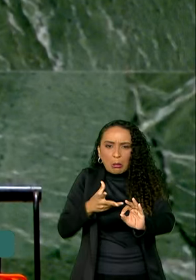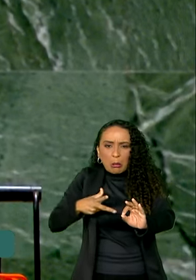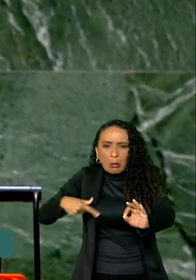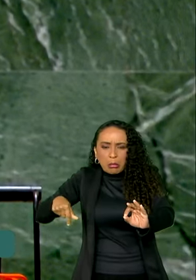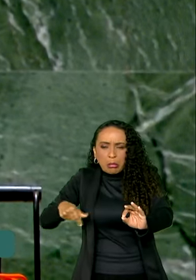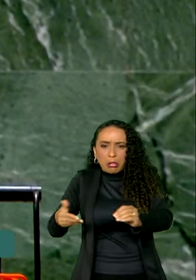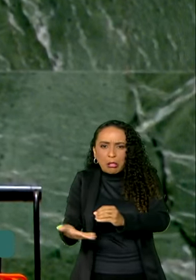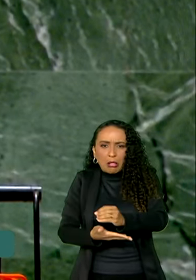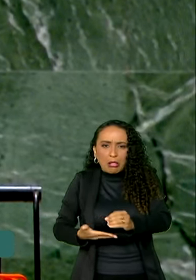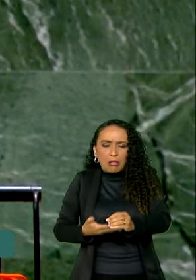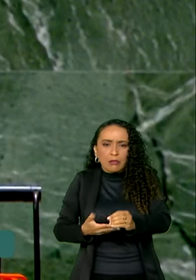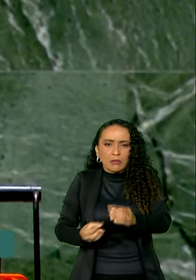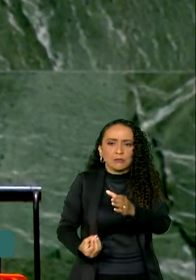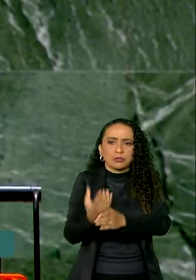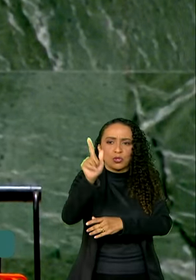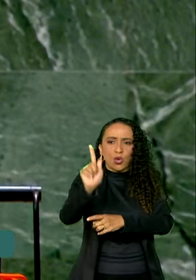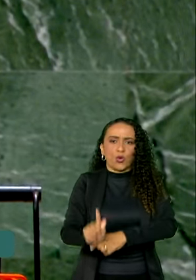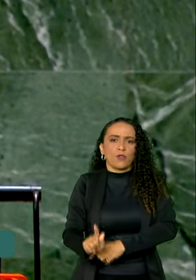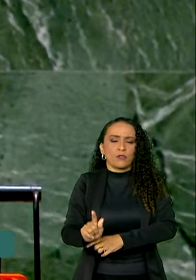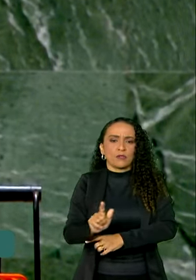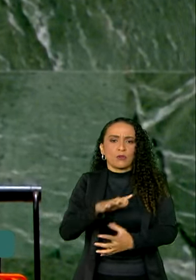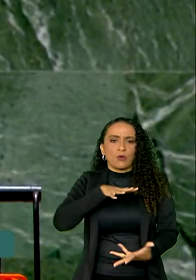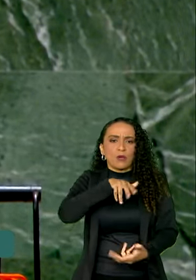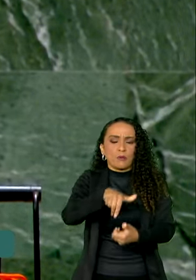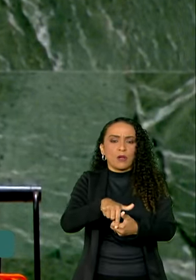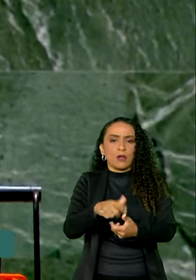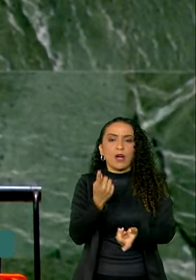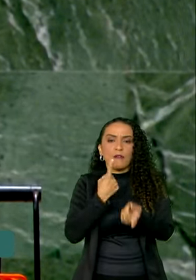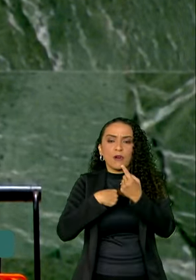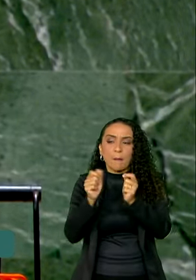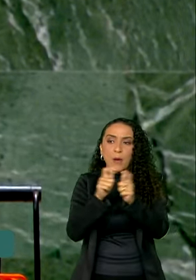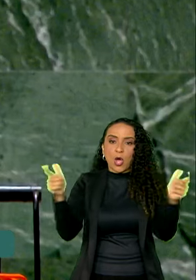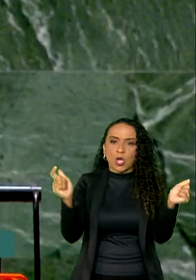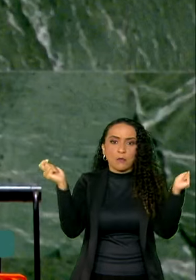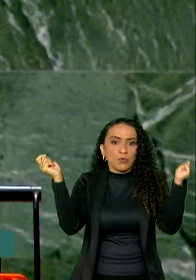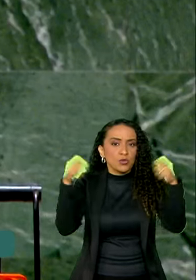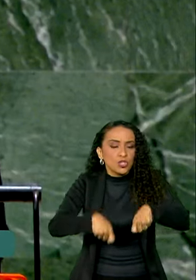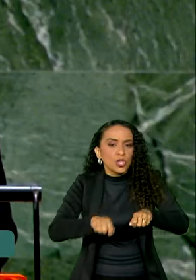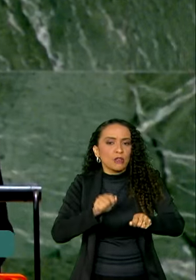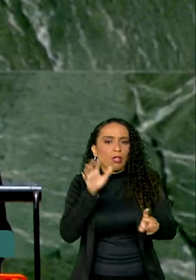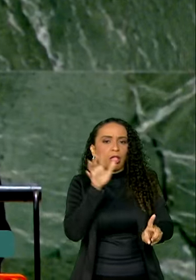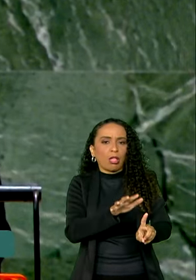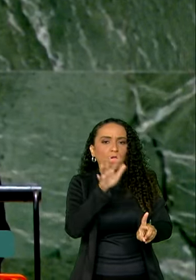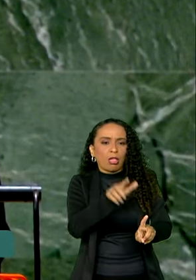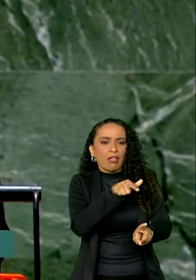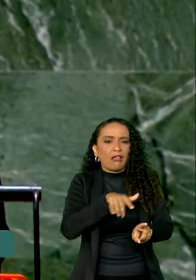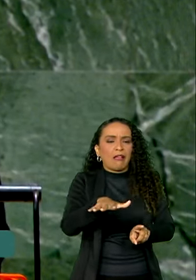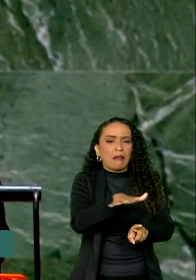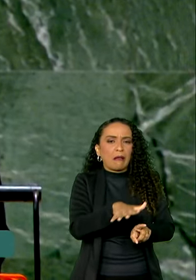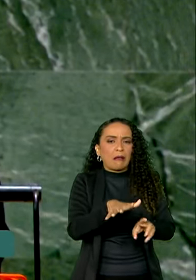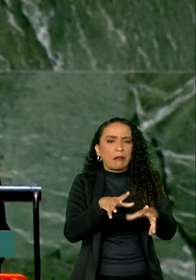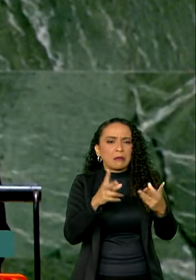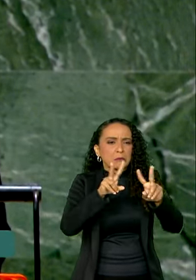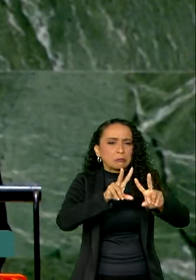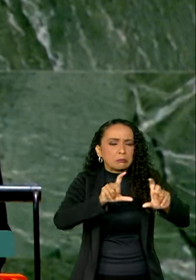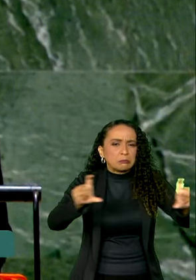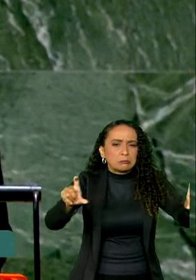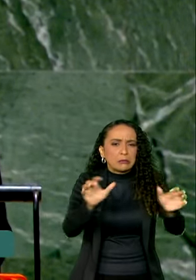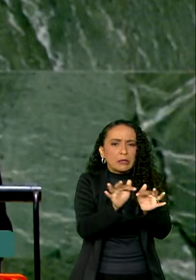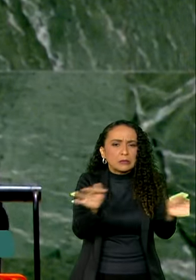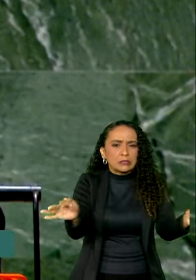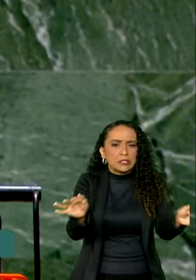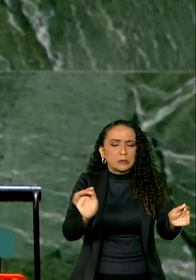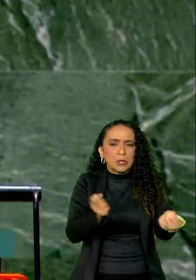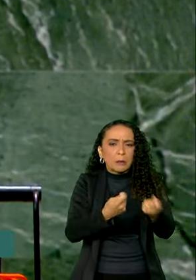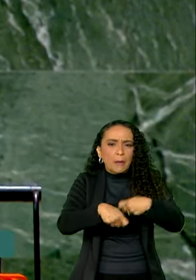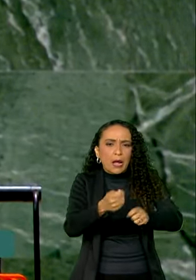nova governança global. A vontade da maioria pode persuadir os que se apegam às expressões cruas dos